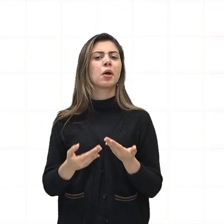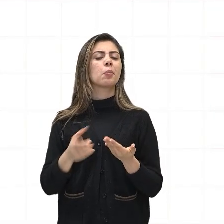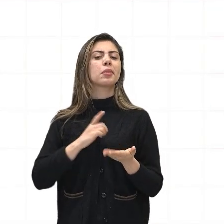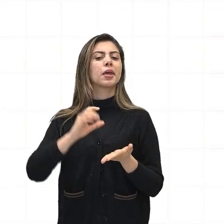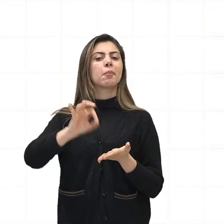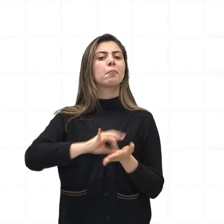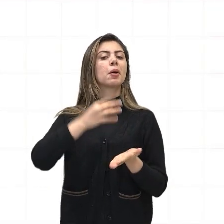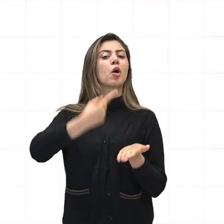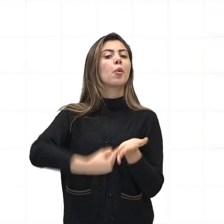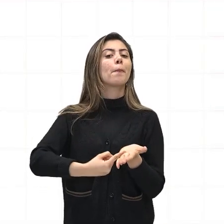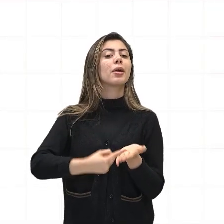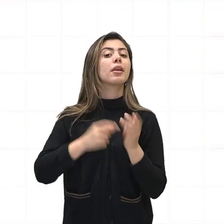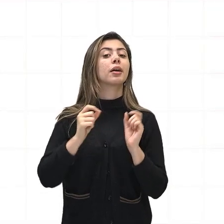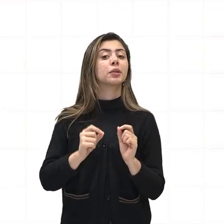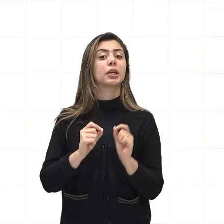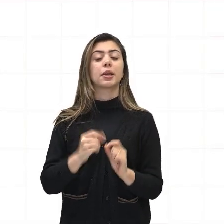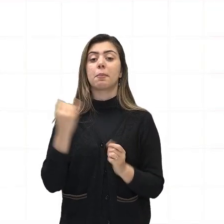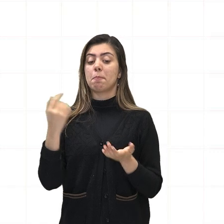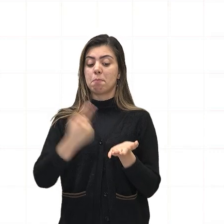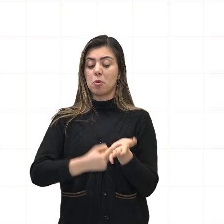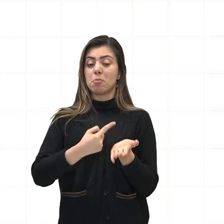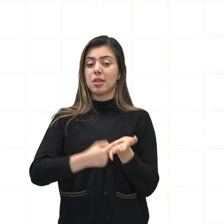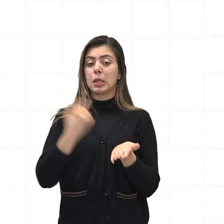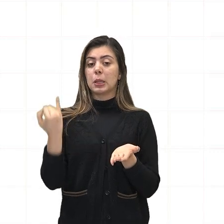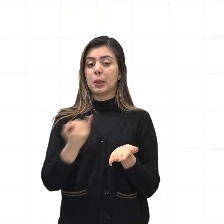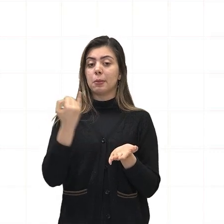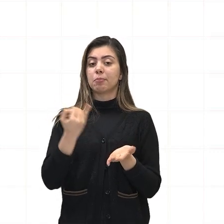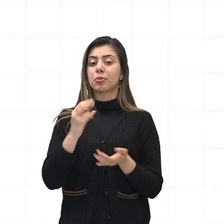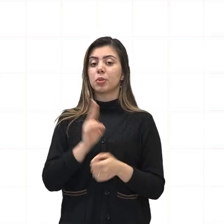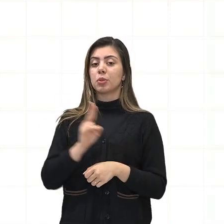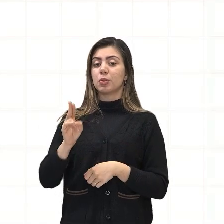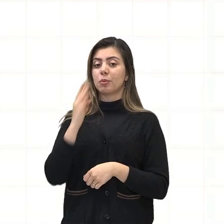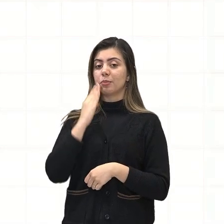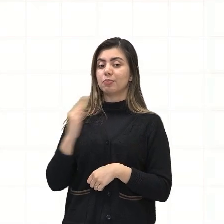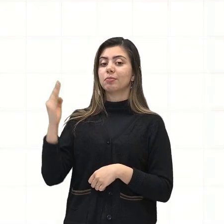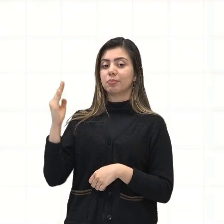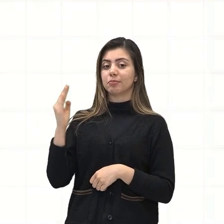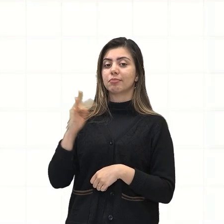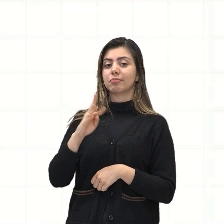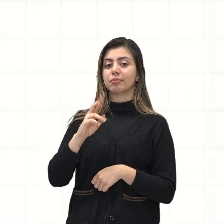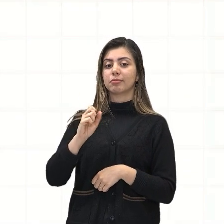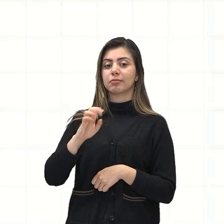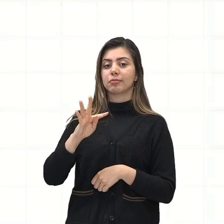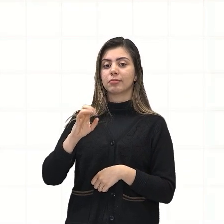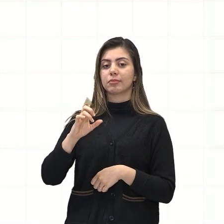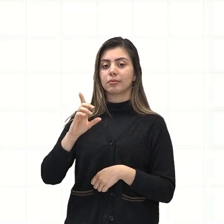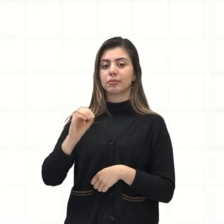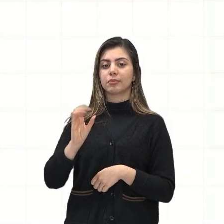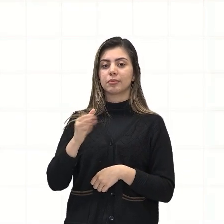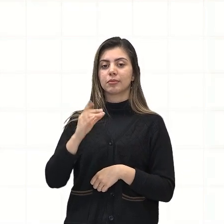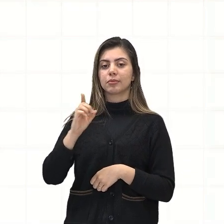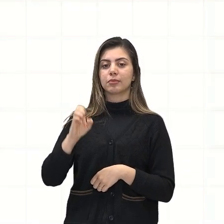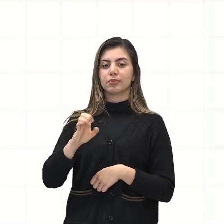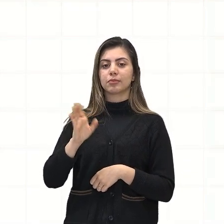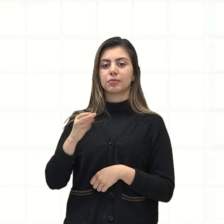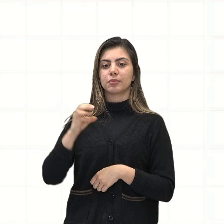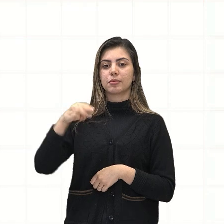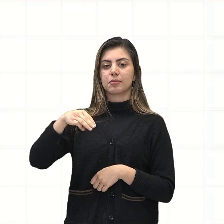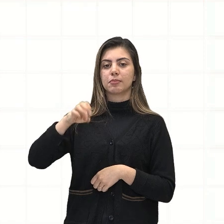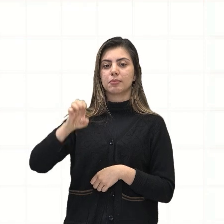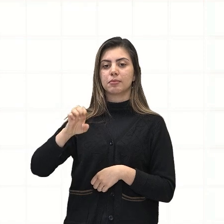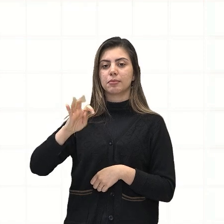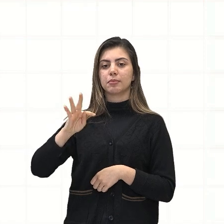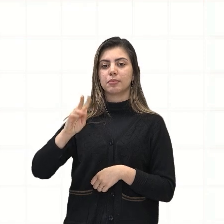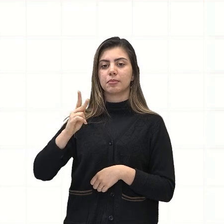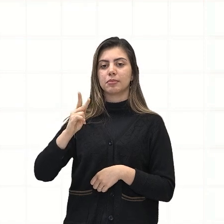esse? Muito importante. Tratado de Mechurren. Firmado entre a